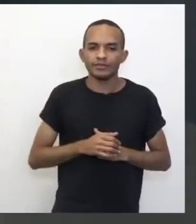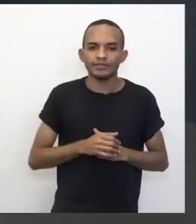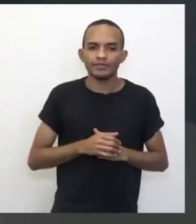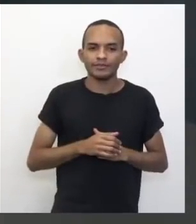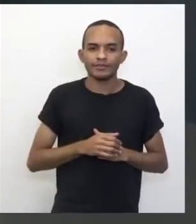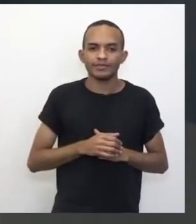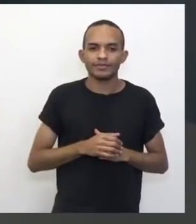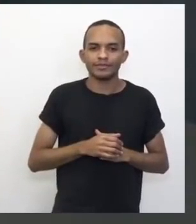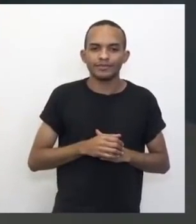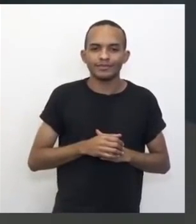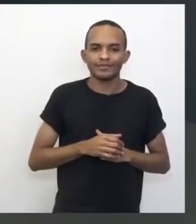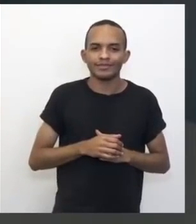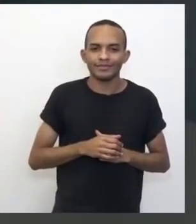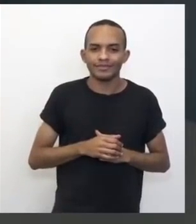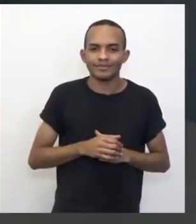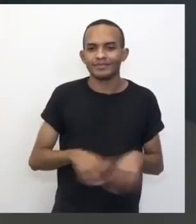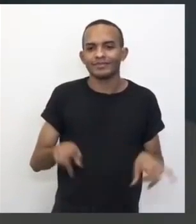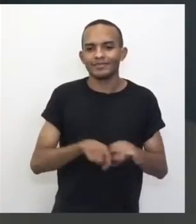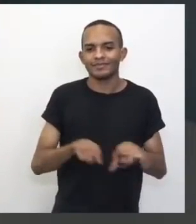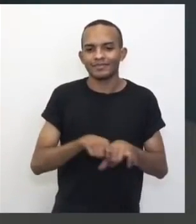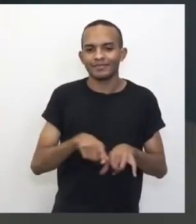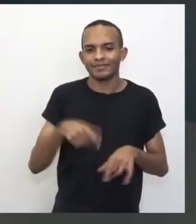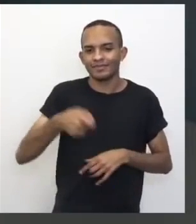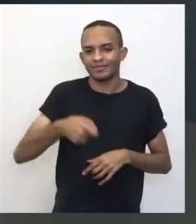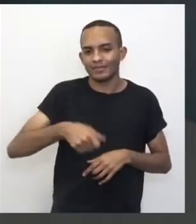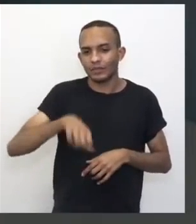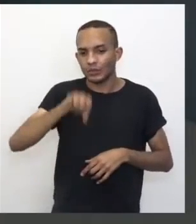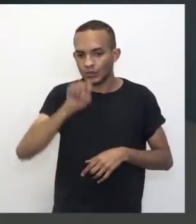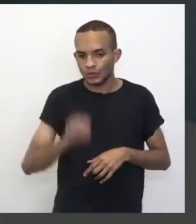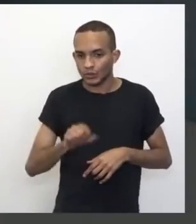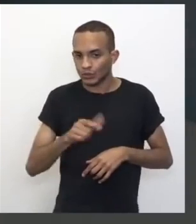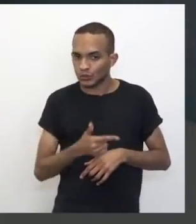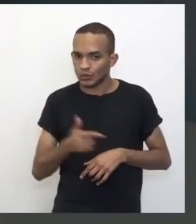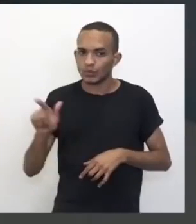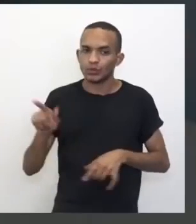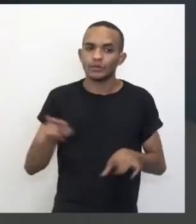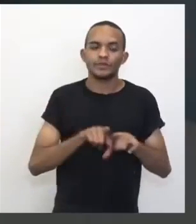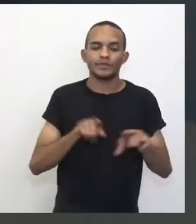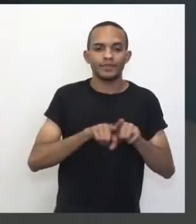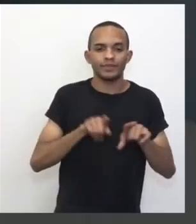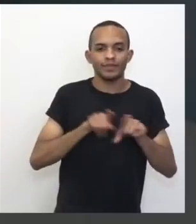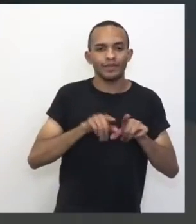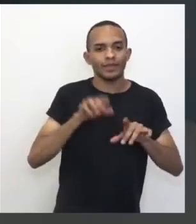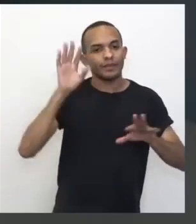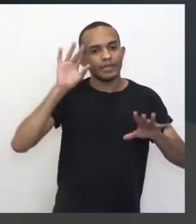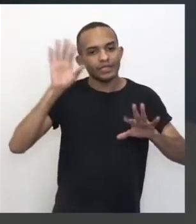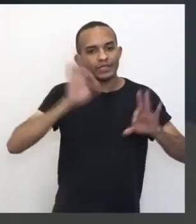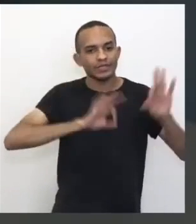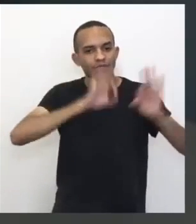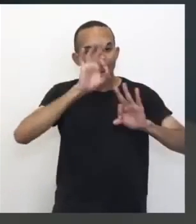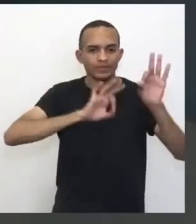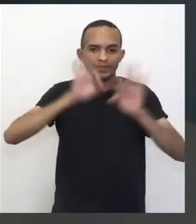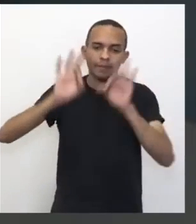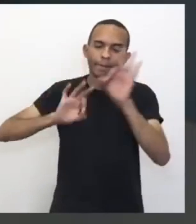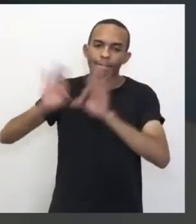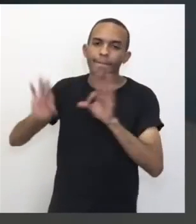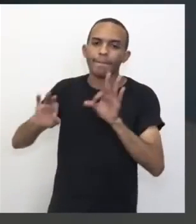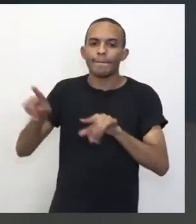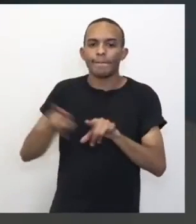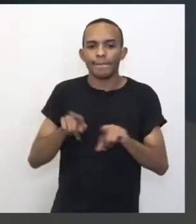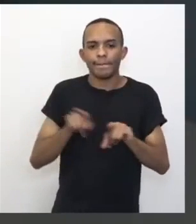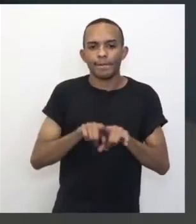apontando pra lá. Obrigatoriamente, sul seria pro outro lado. Então, pensa num plano. Então, eu tenho norte pra cá,